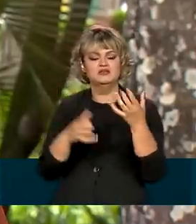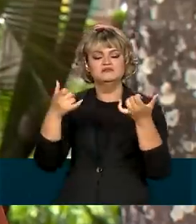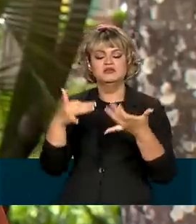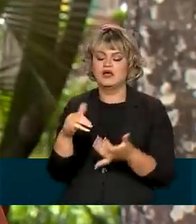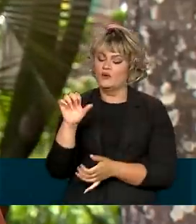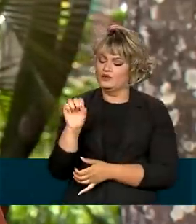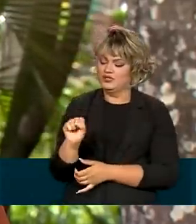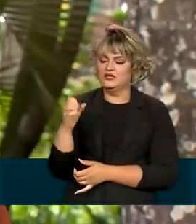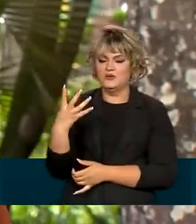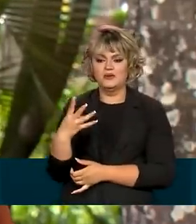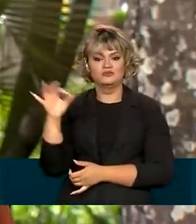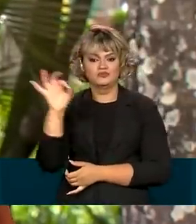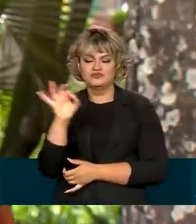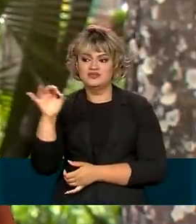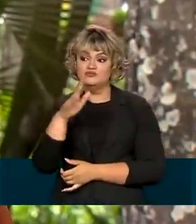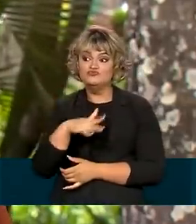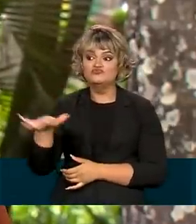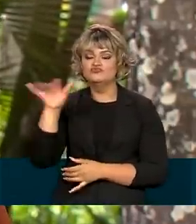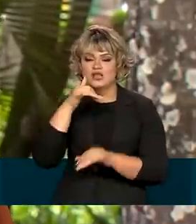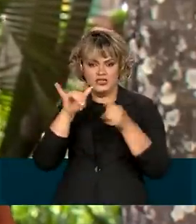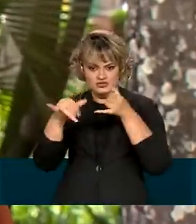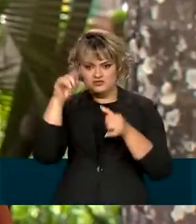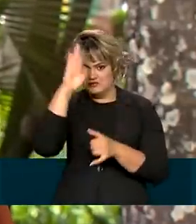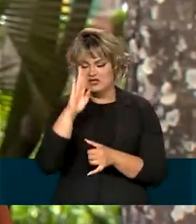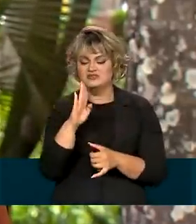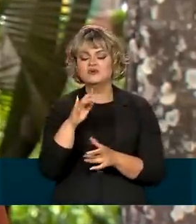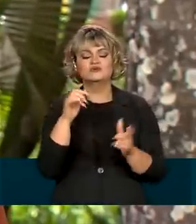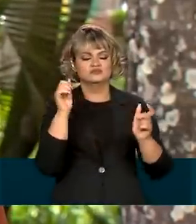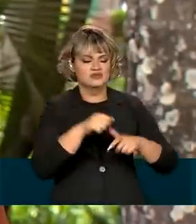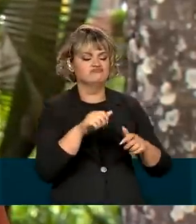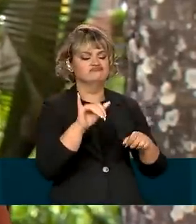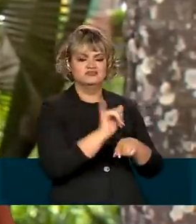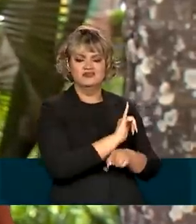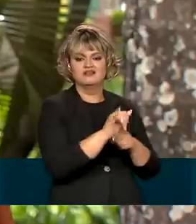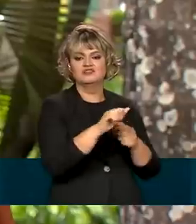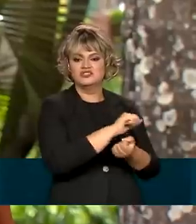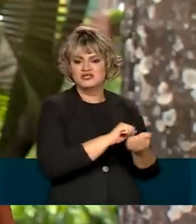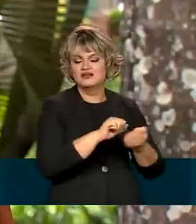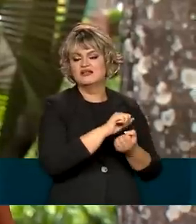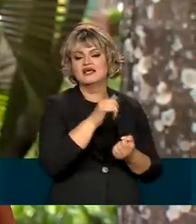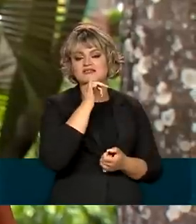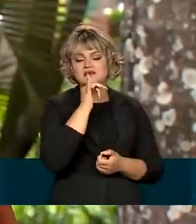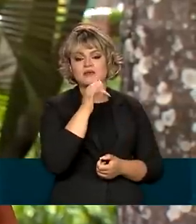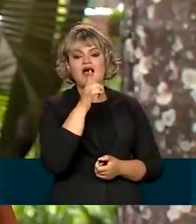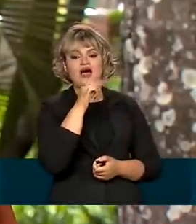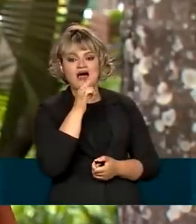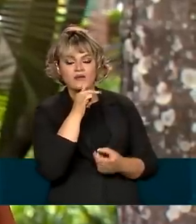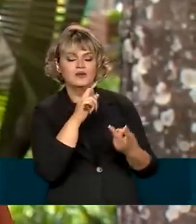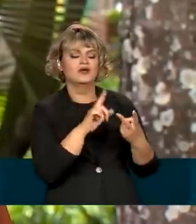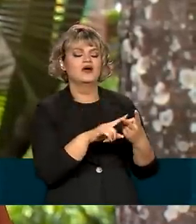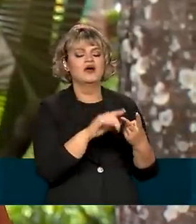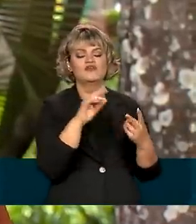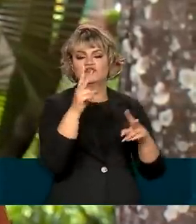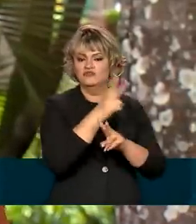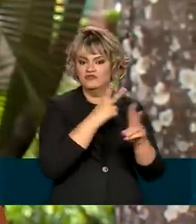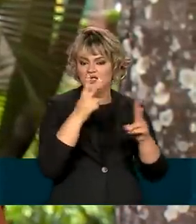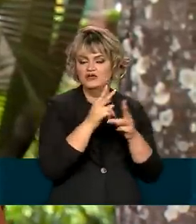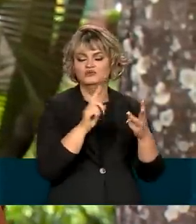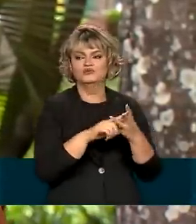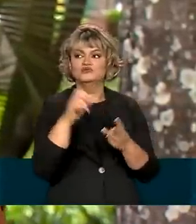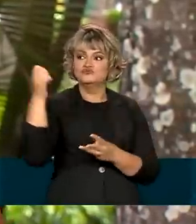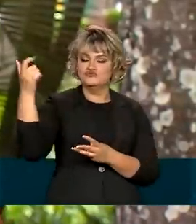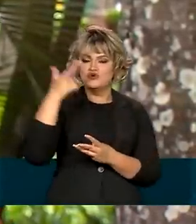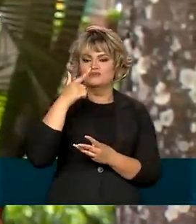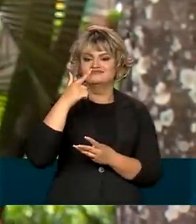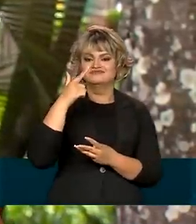% de toda a energia produzida aqui vem de fontes renováveis, como a água nas hidrelétricas, o vento e o sol,